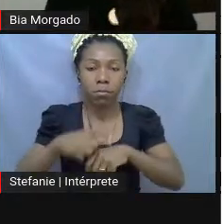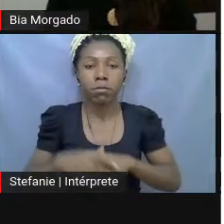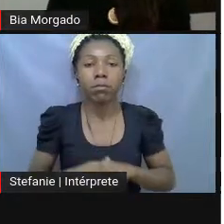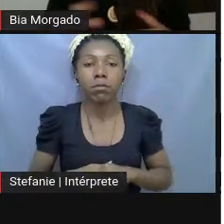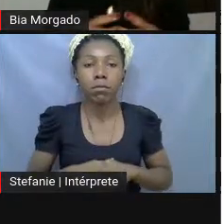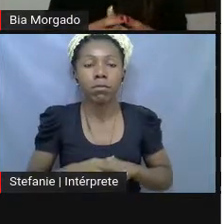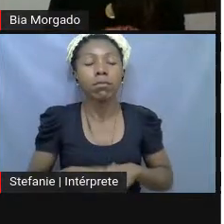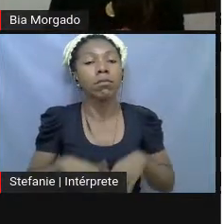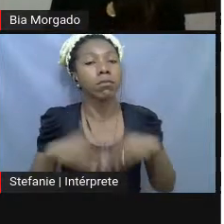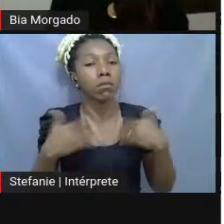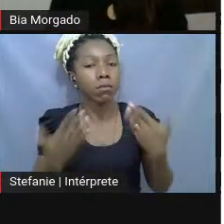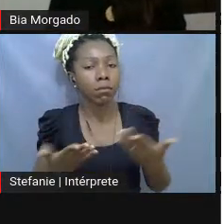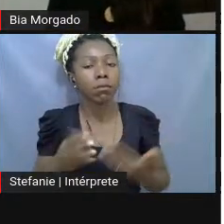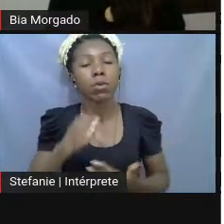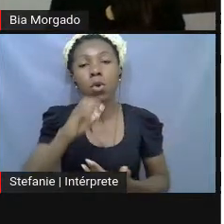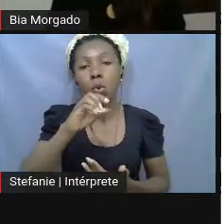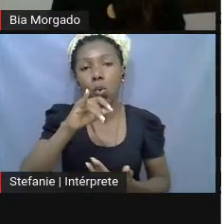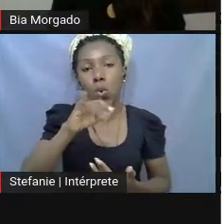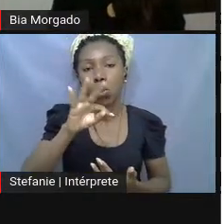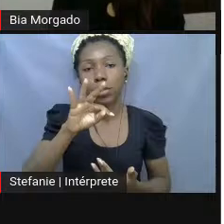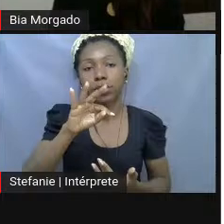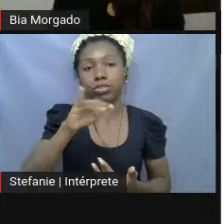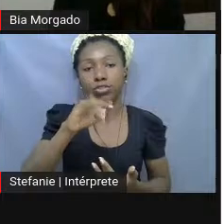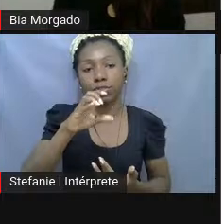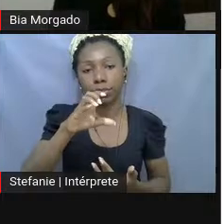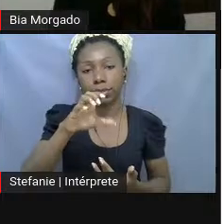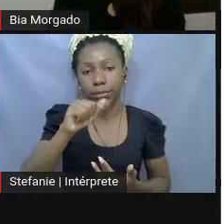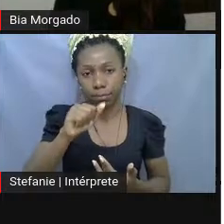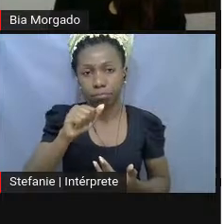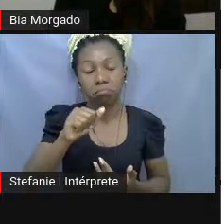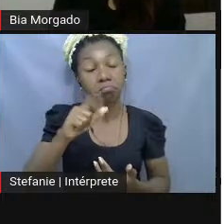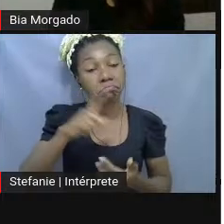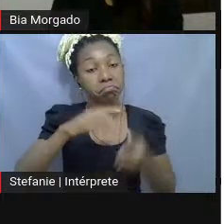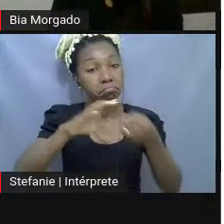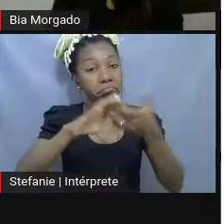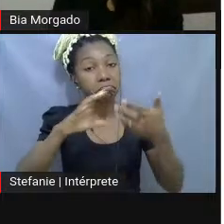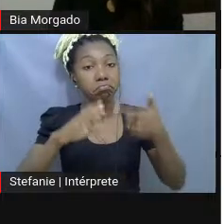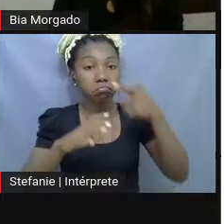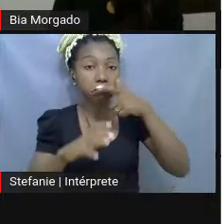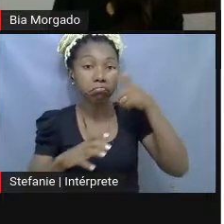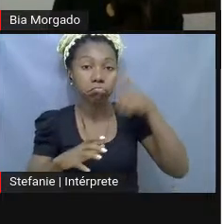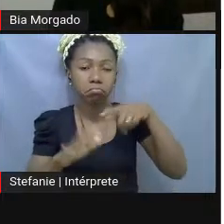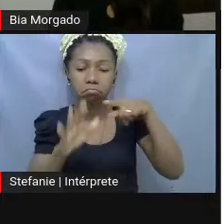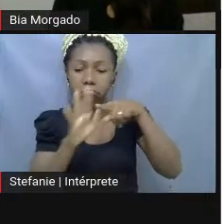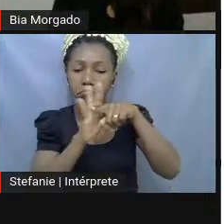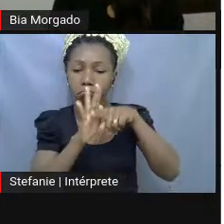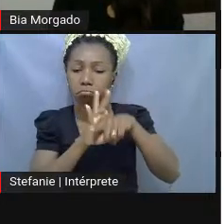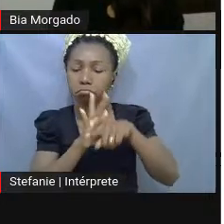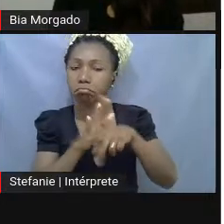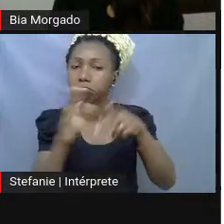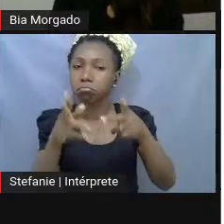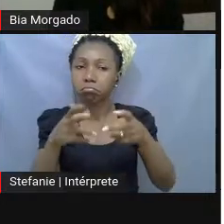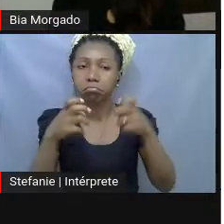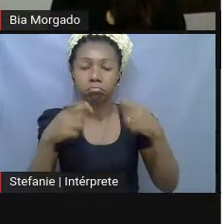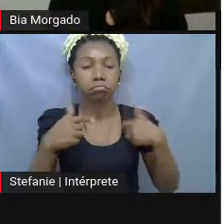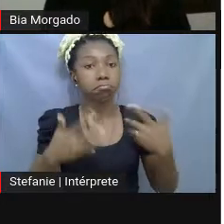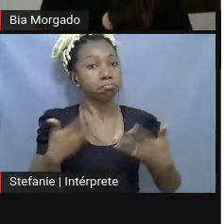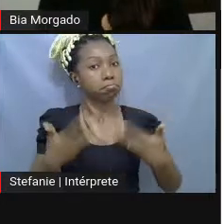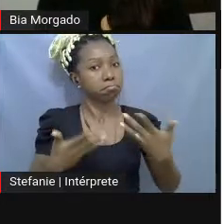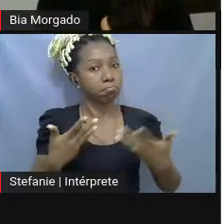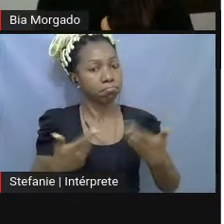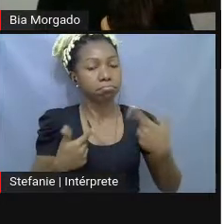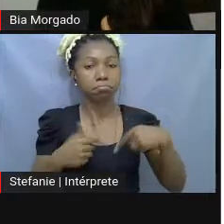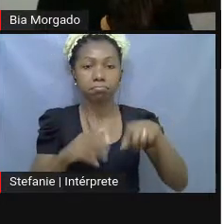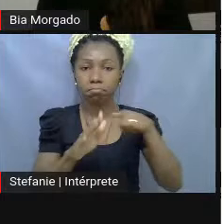Então, o Oiticic, ele tinha uma característica bem interessante que eu, ao longo da investigação, percebi, fiquei muito empolgada até quando fui